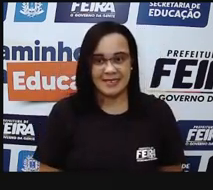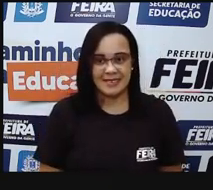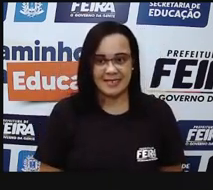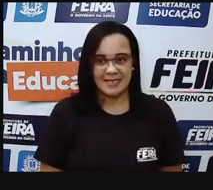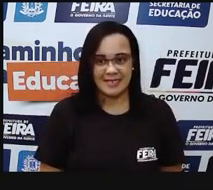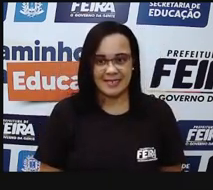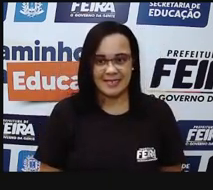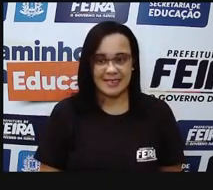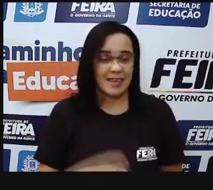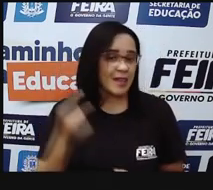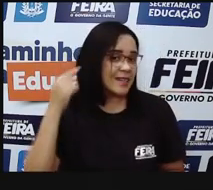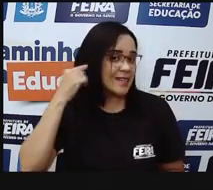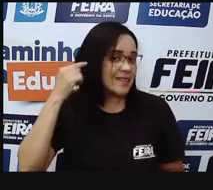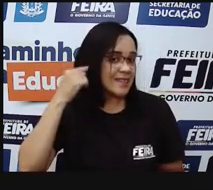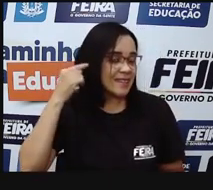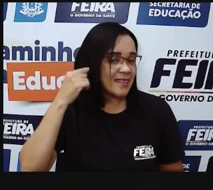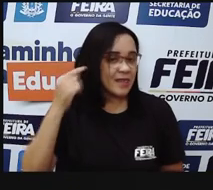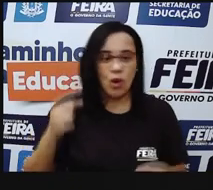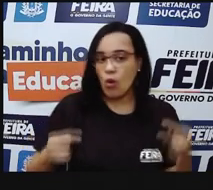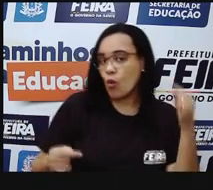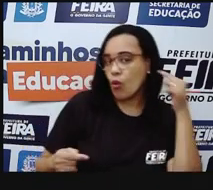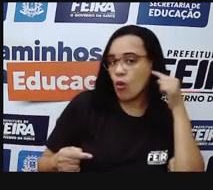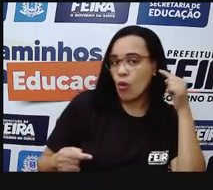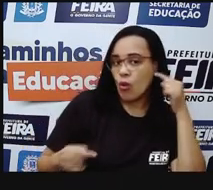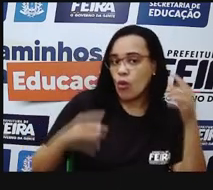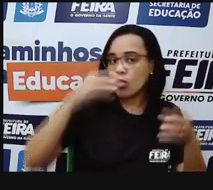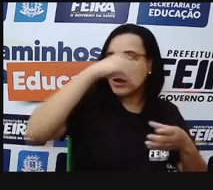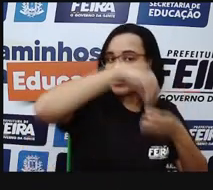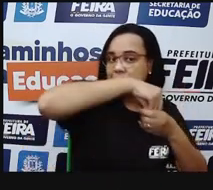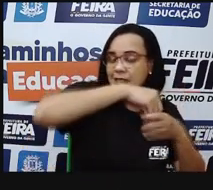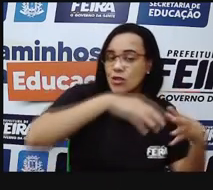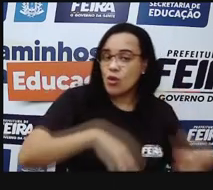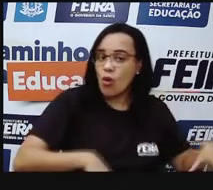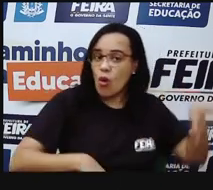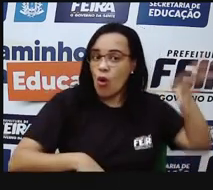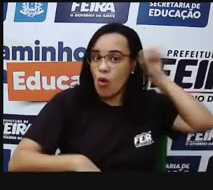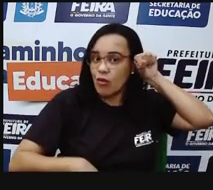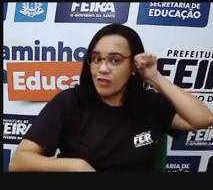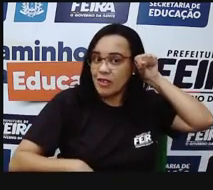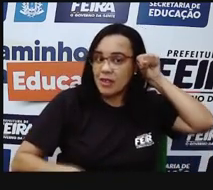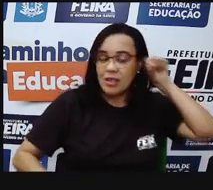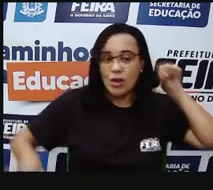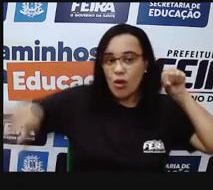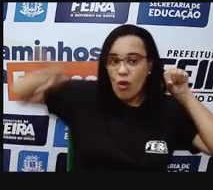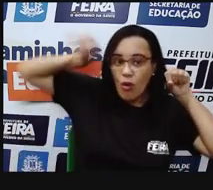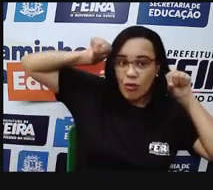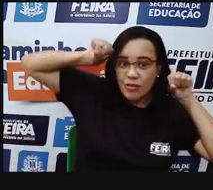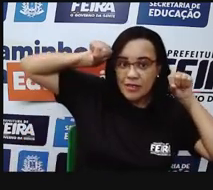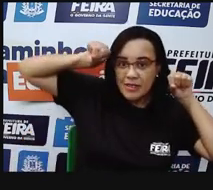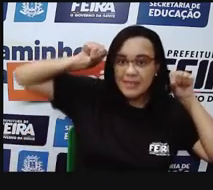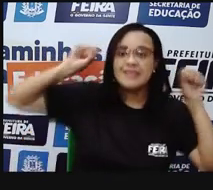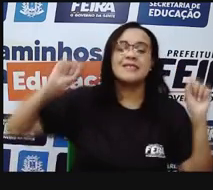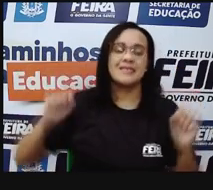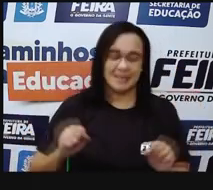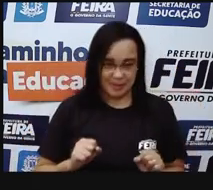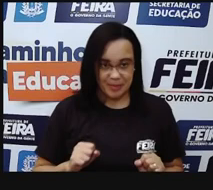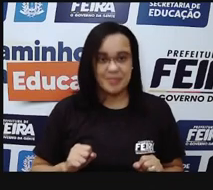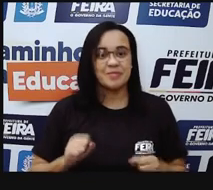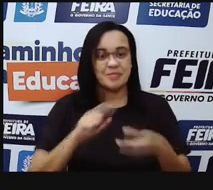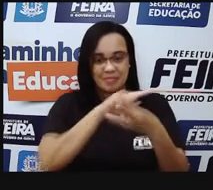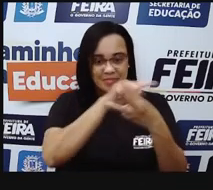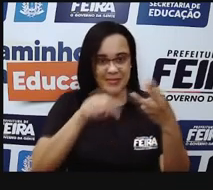acontecer o movimento de tímpano, e aí o movimento dos